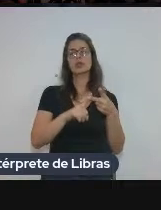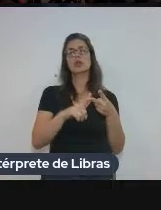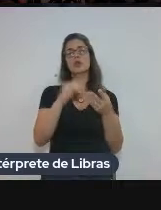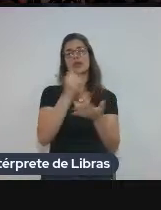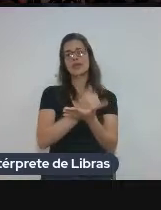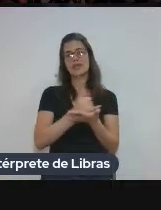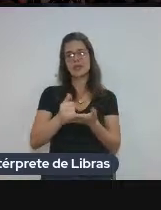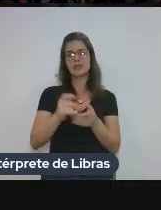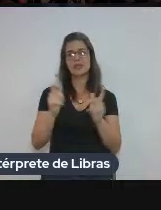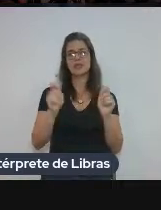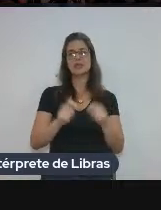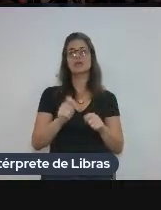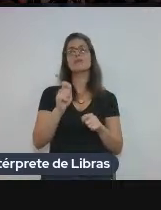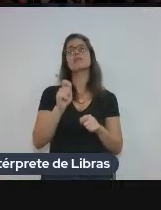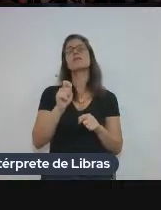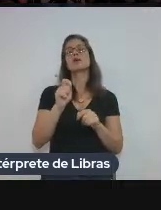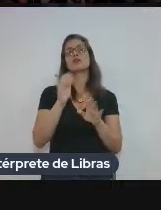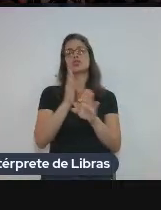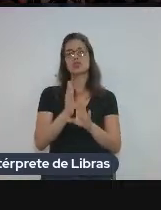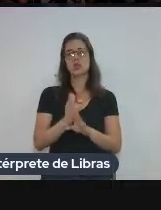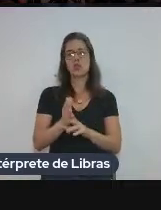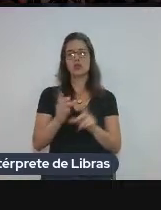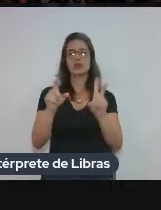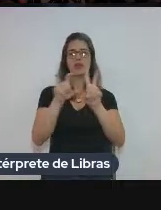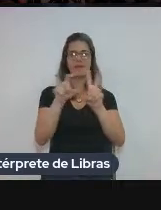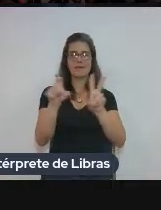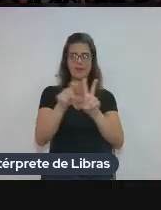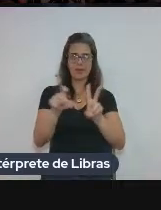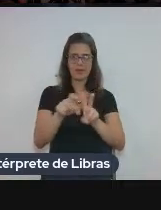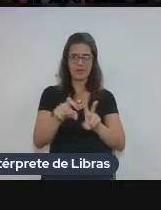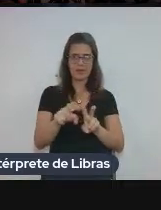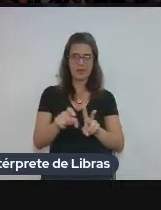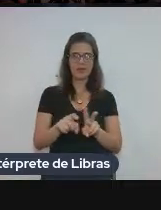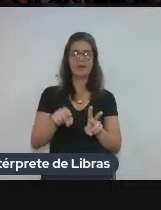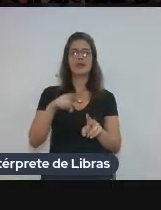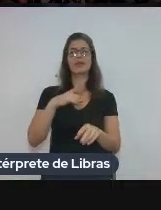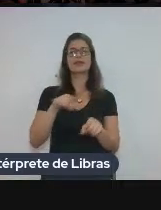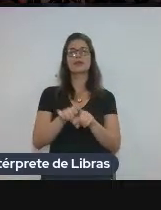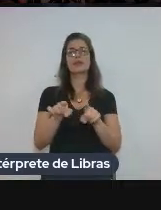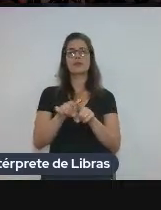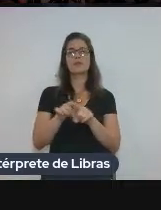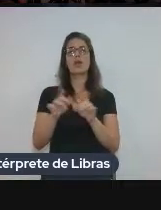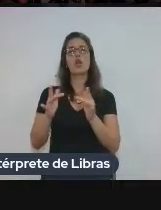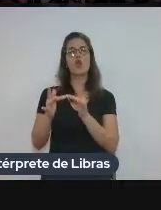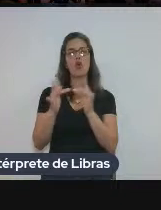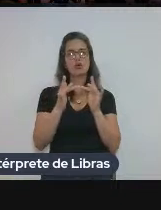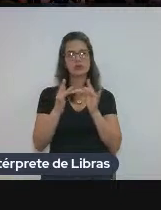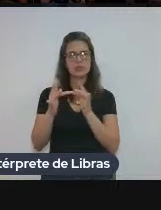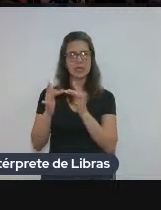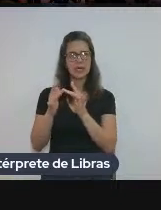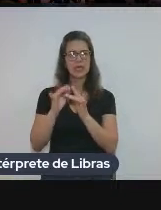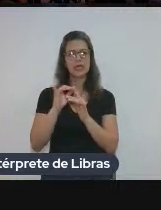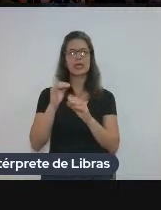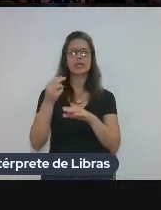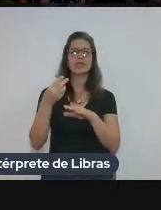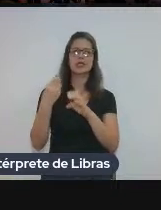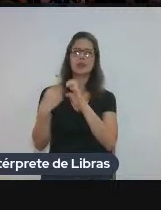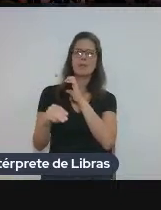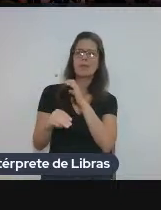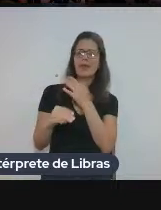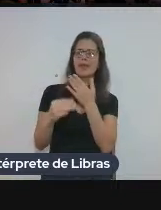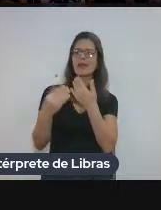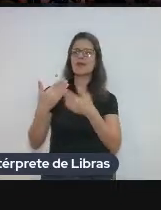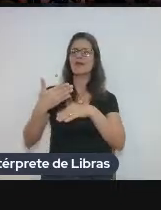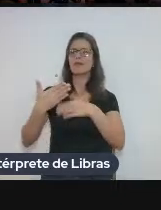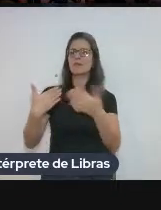imediatamente acessar os verbetes. A gente tem uma página de contato para pessoas que querem tirar dúvidas, que querem conversar